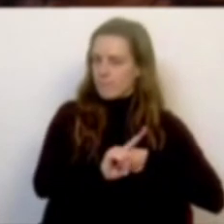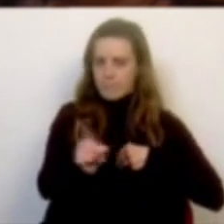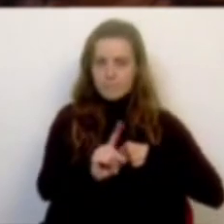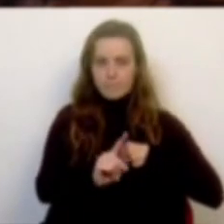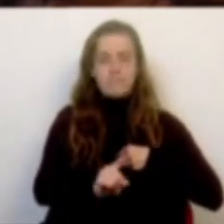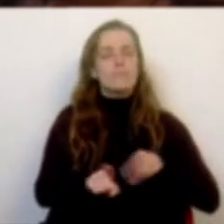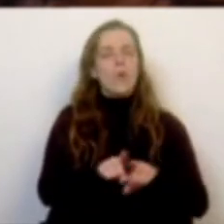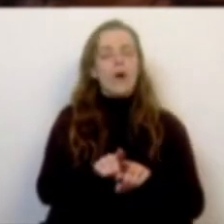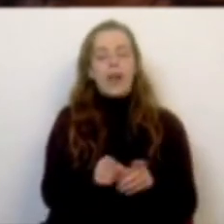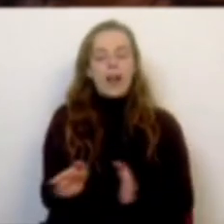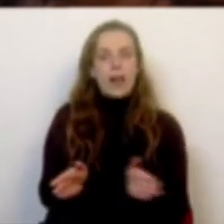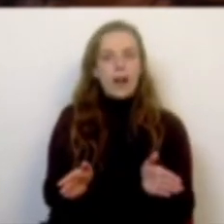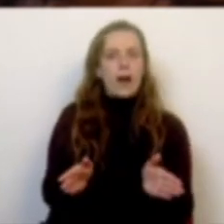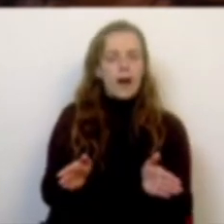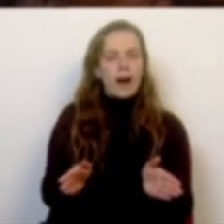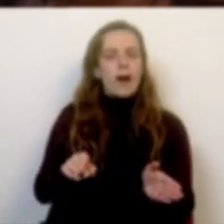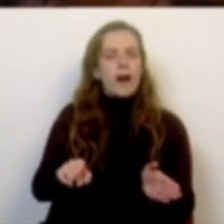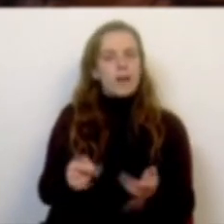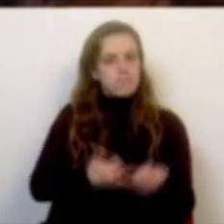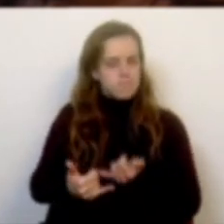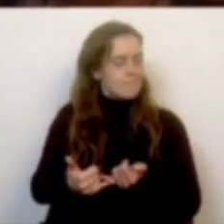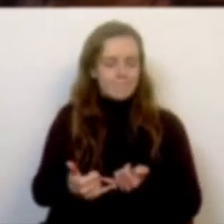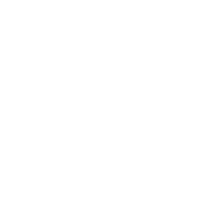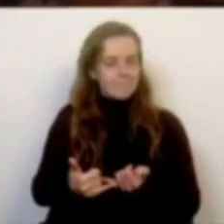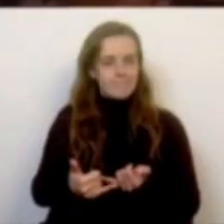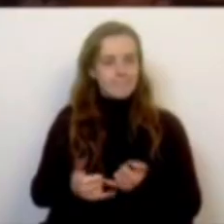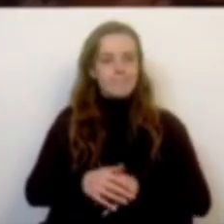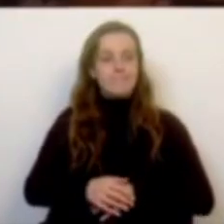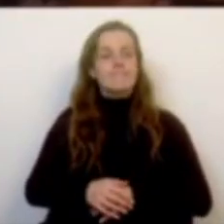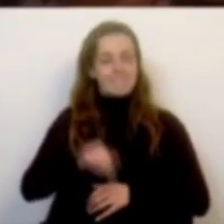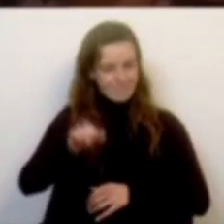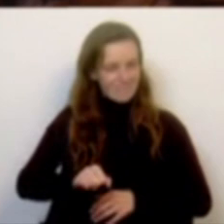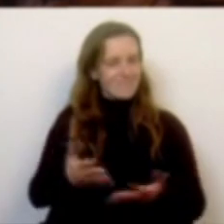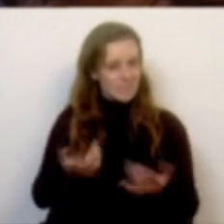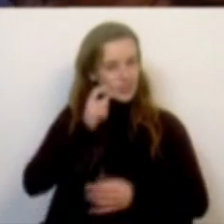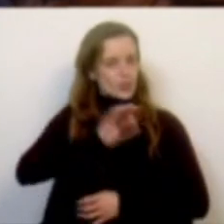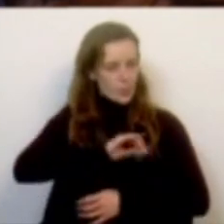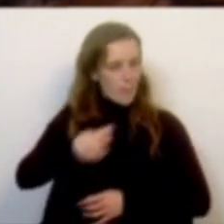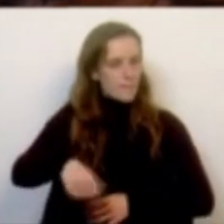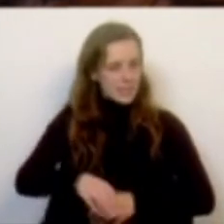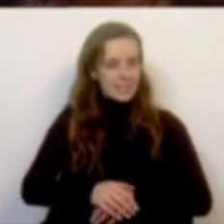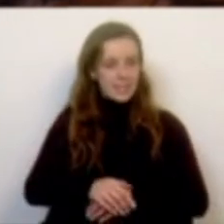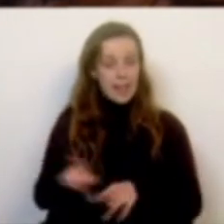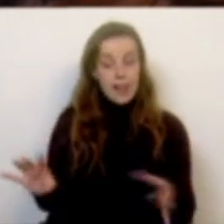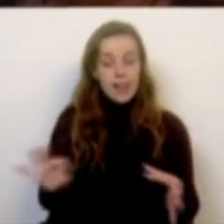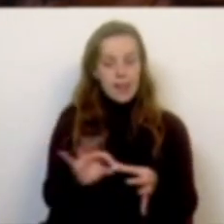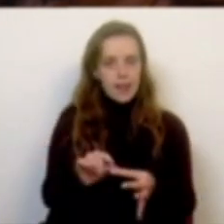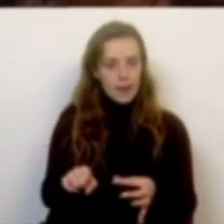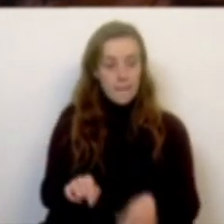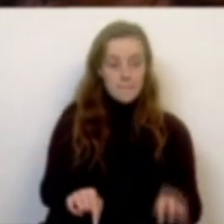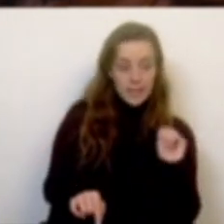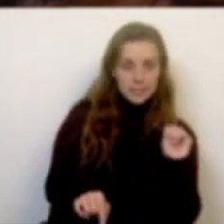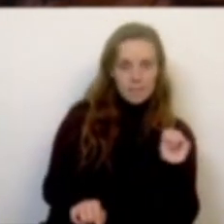à distribuição destes lugares e à consumação destes lugares. Sim, Sr. Presidente, a ligação entre o